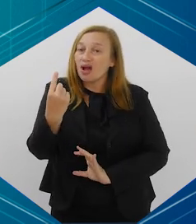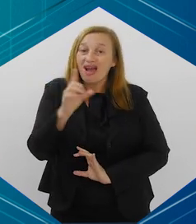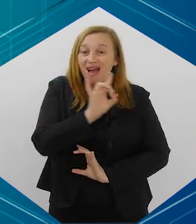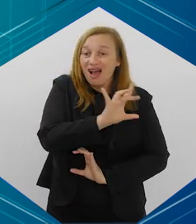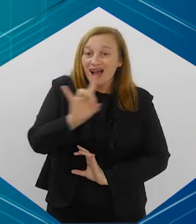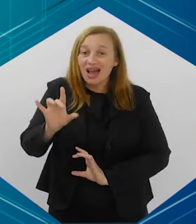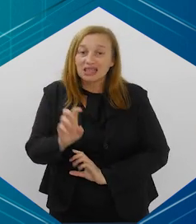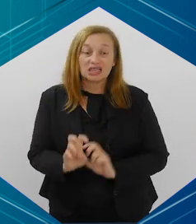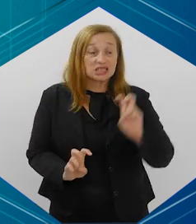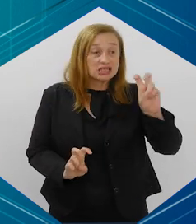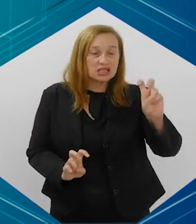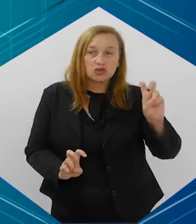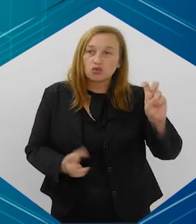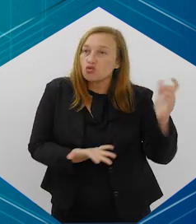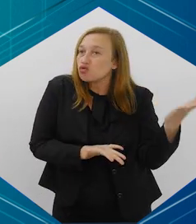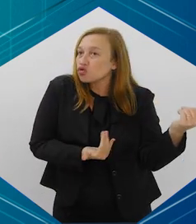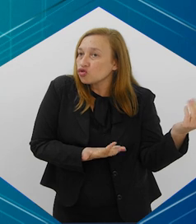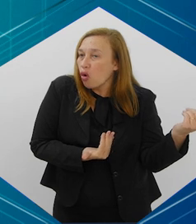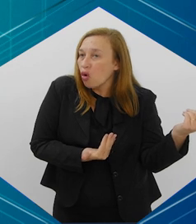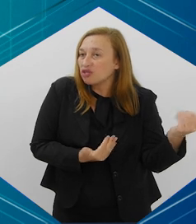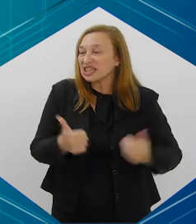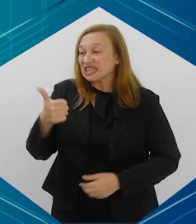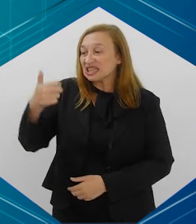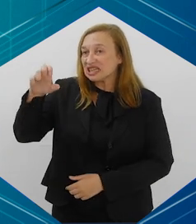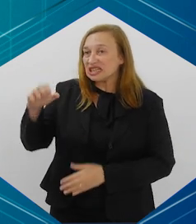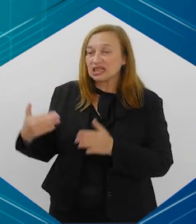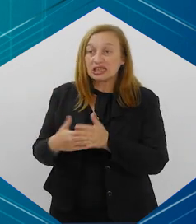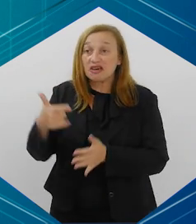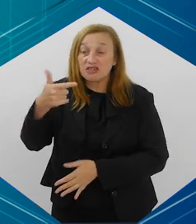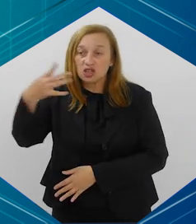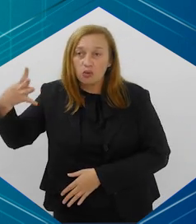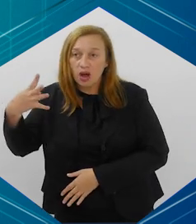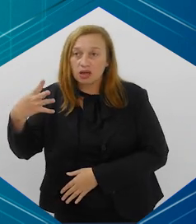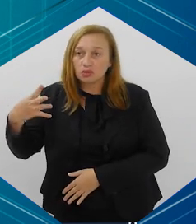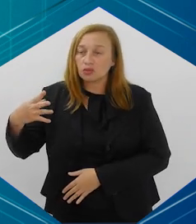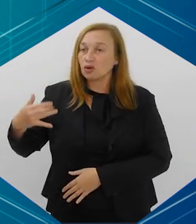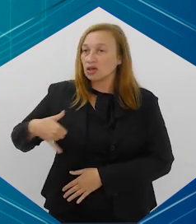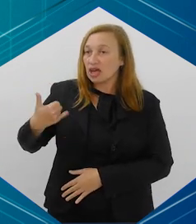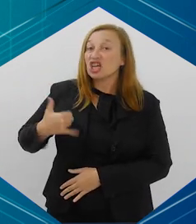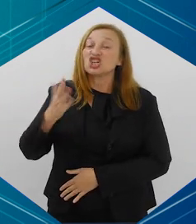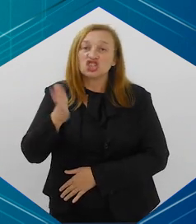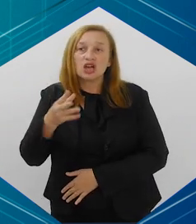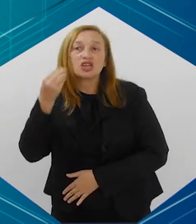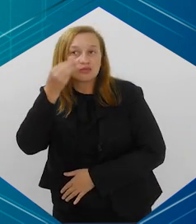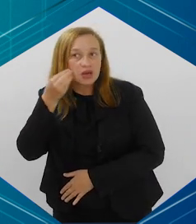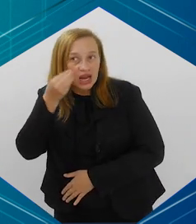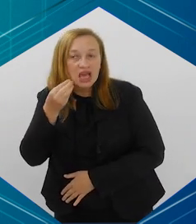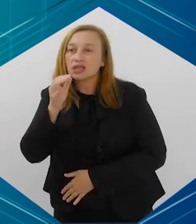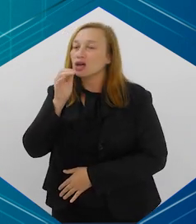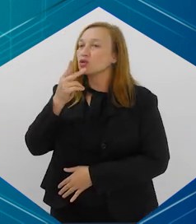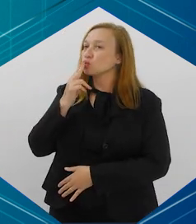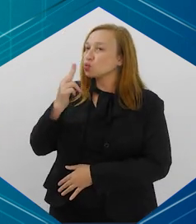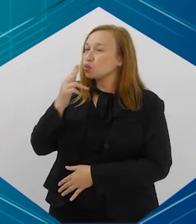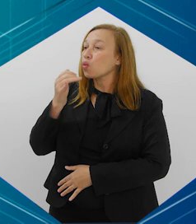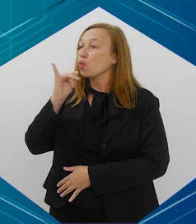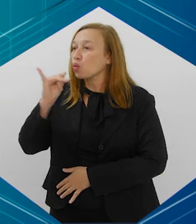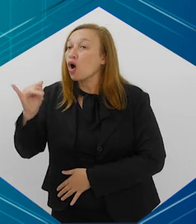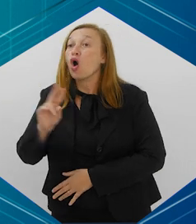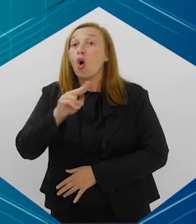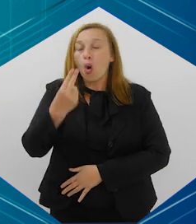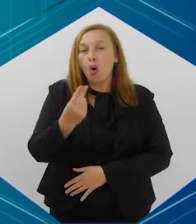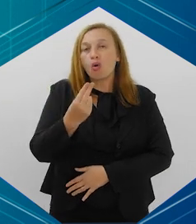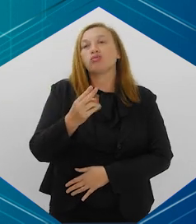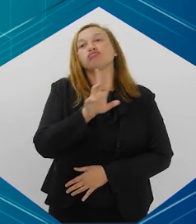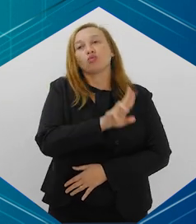cada cinco jovens, variando a idade entre 15 e 24 anos, já experimentaram vape ou são